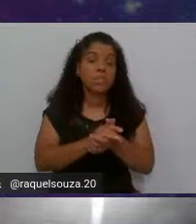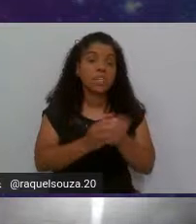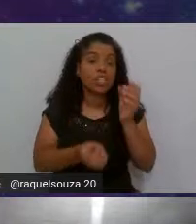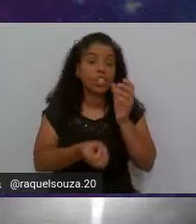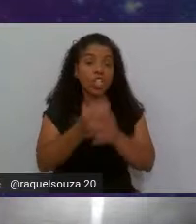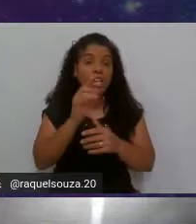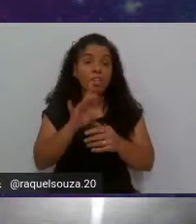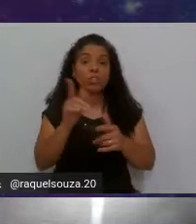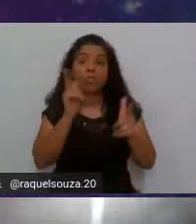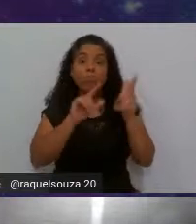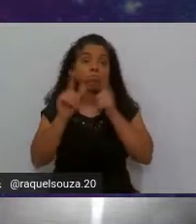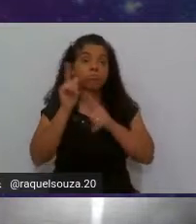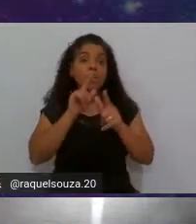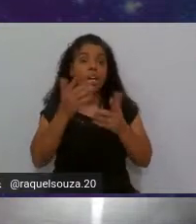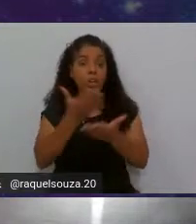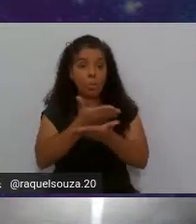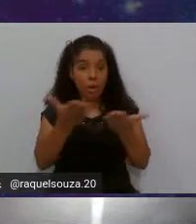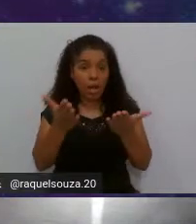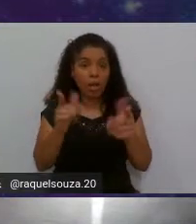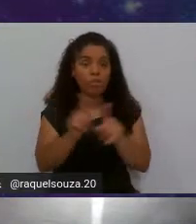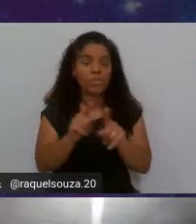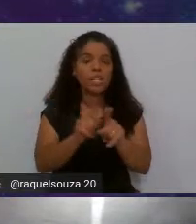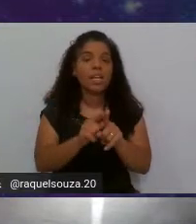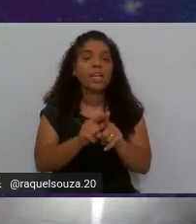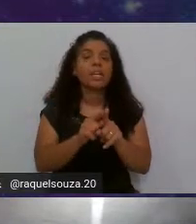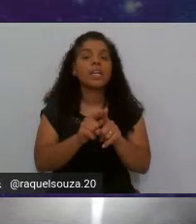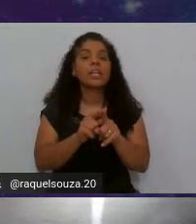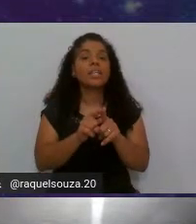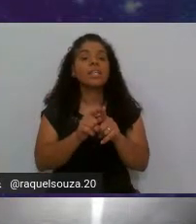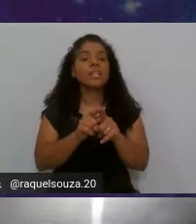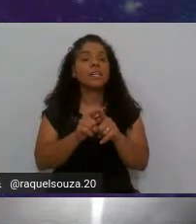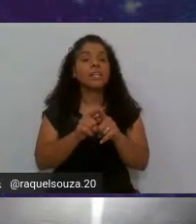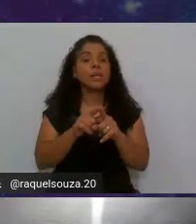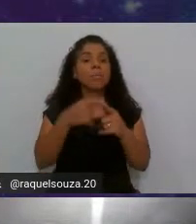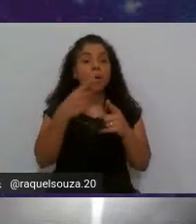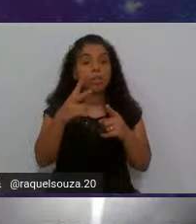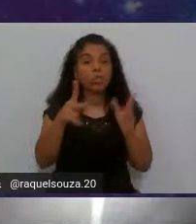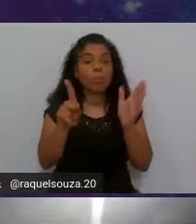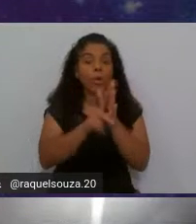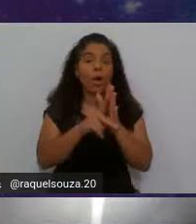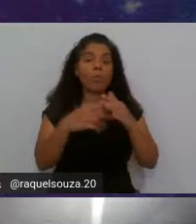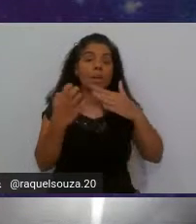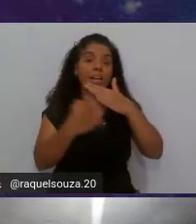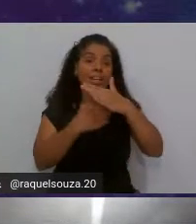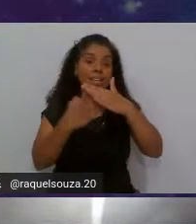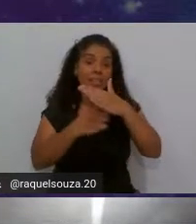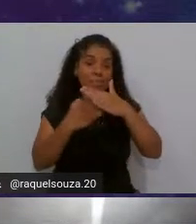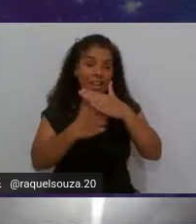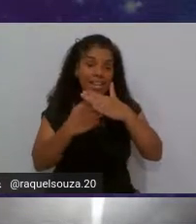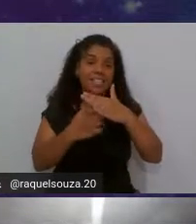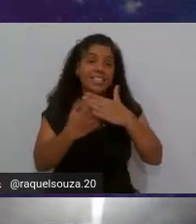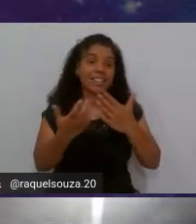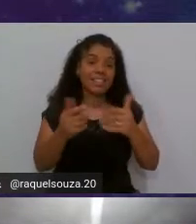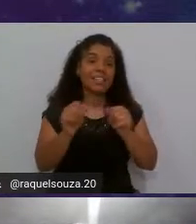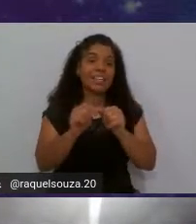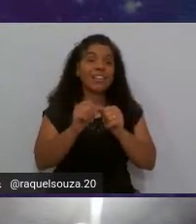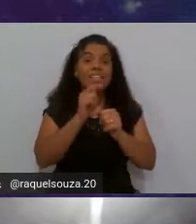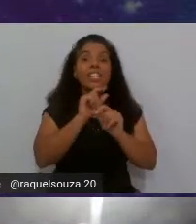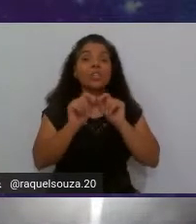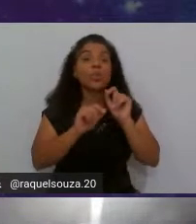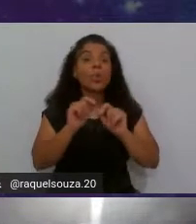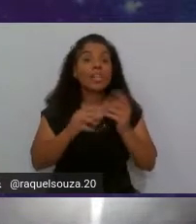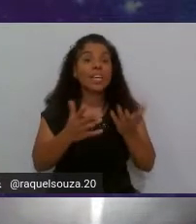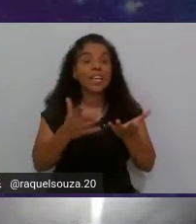somente ganhos para você e para para sua própria empresa fazendo com que